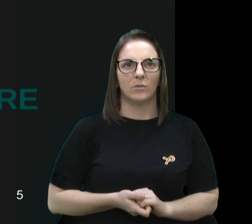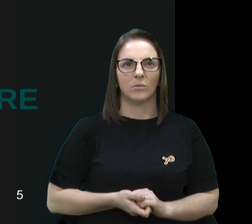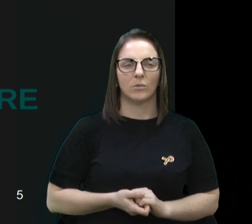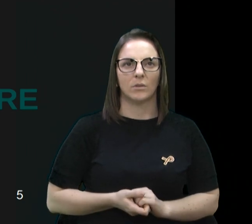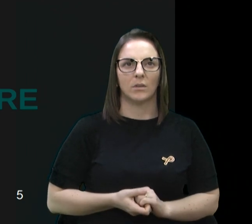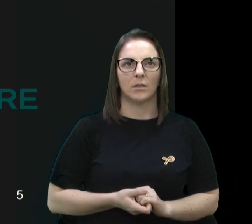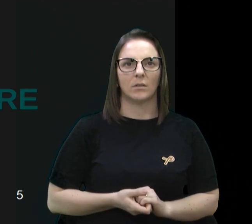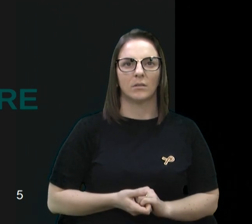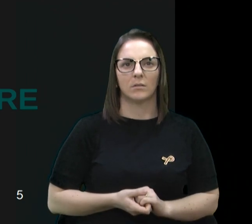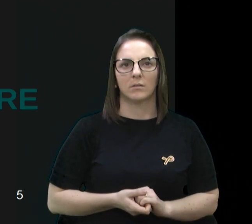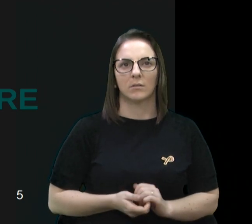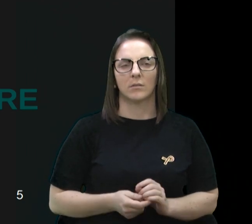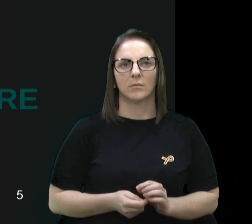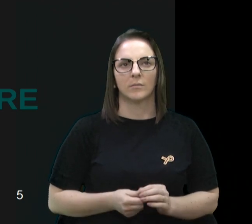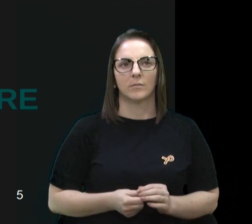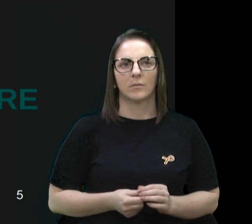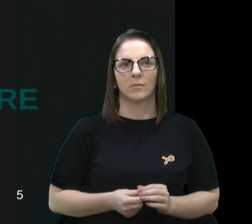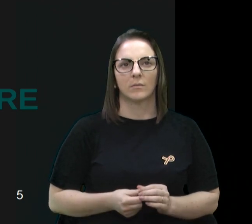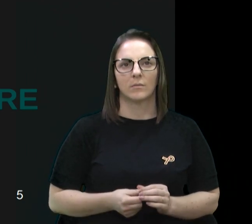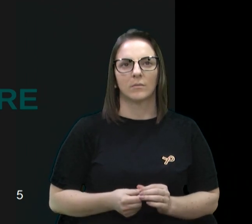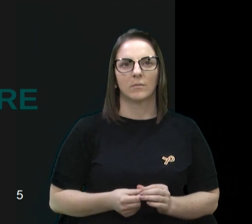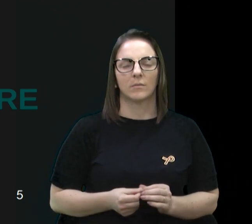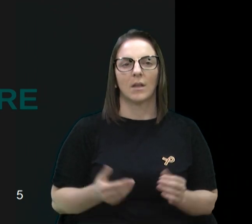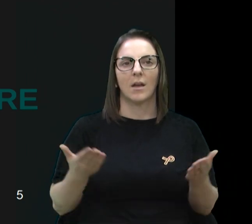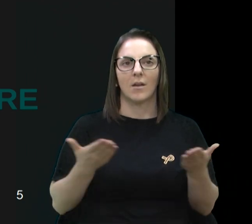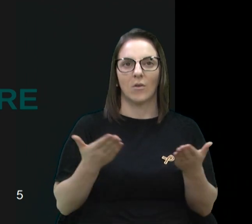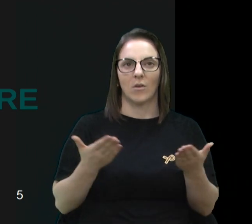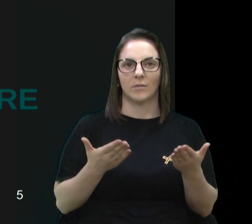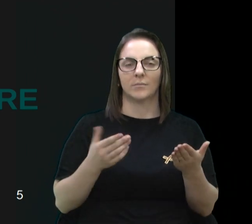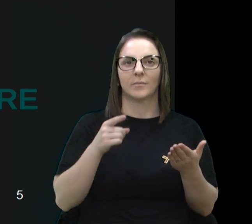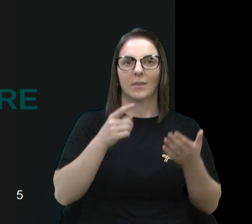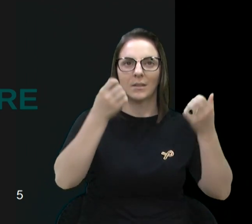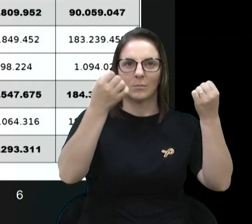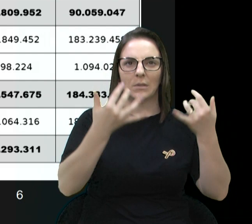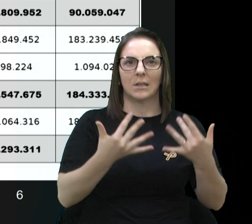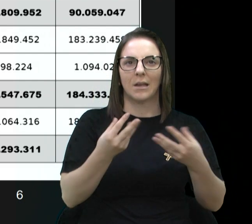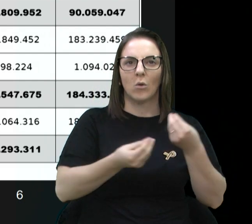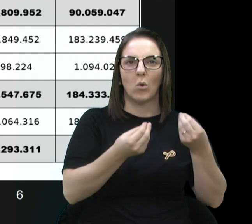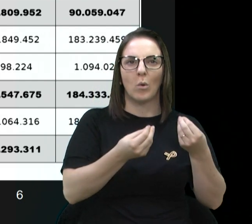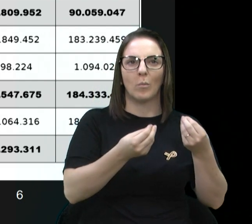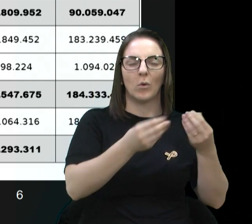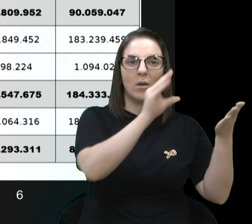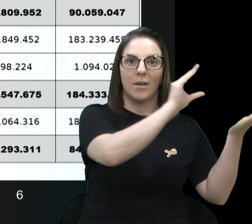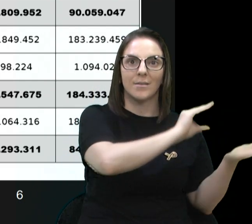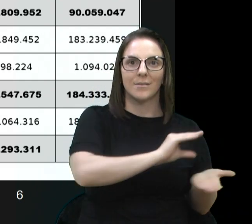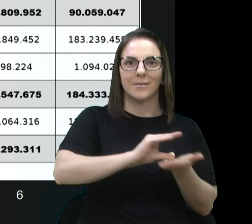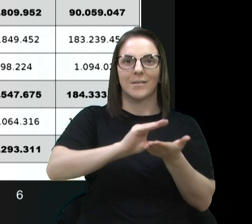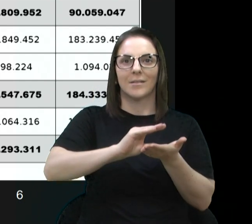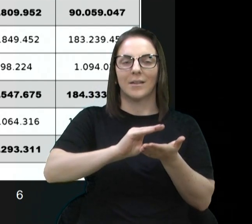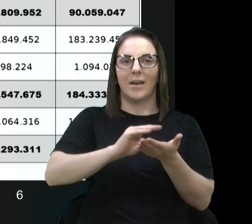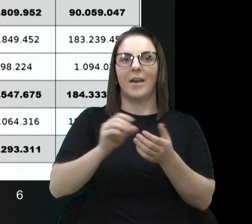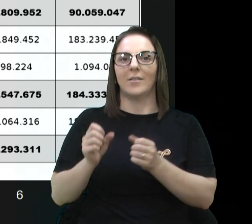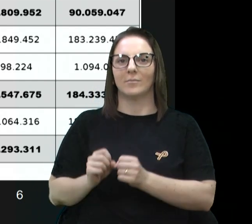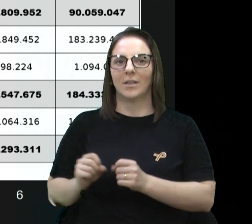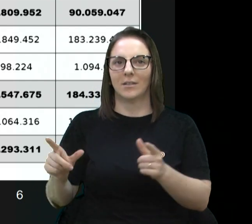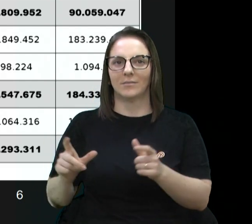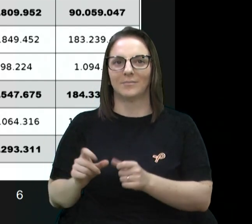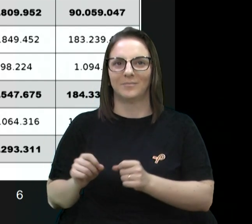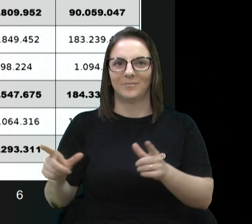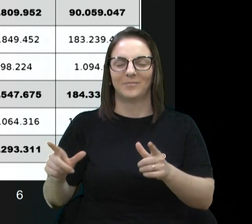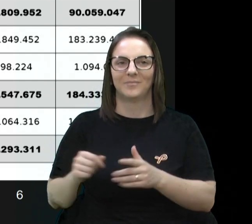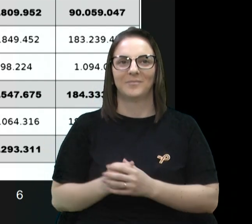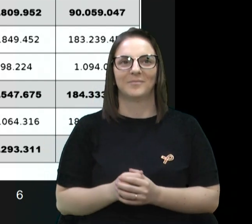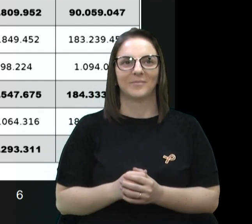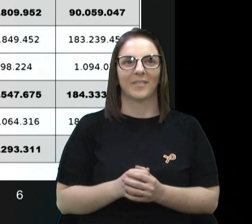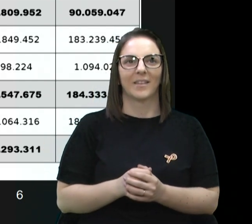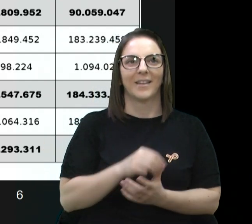Então, agora, o comparativo das receitas e despesas. Período de execução, 1º de